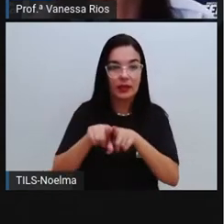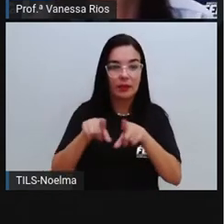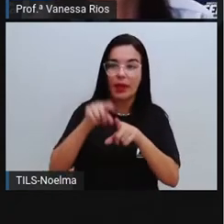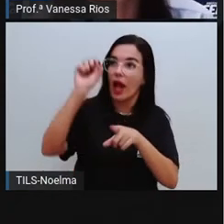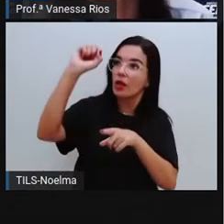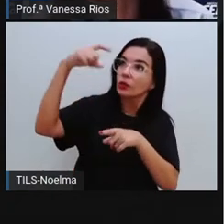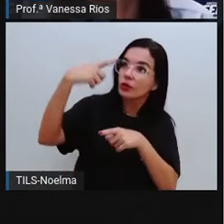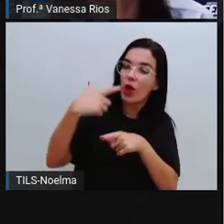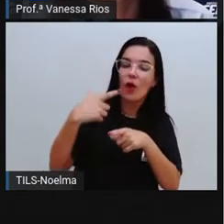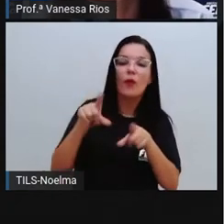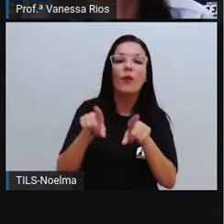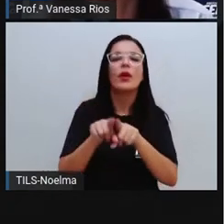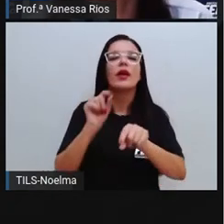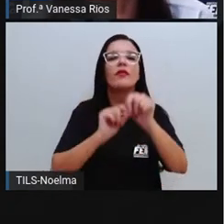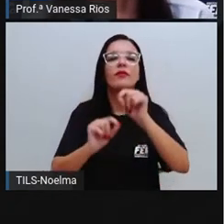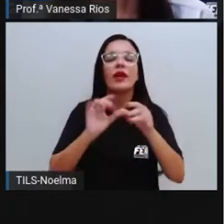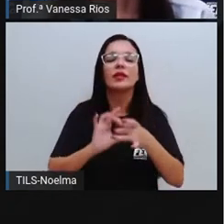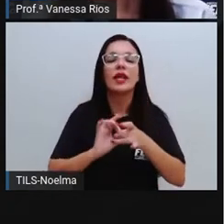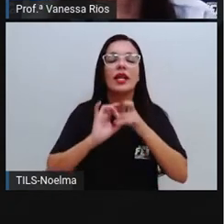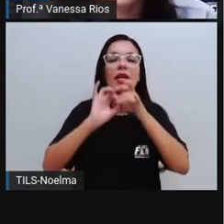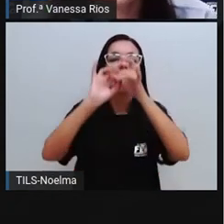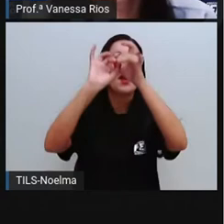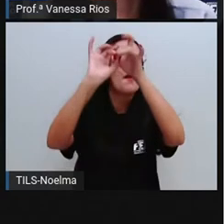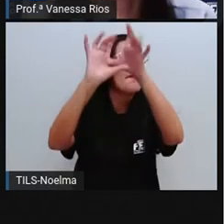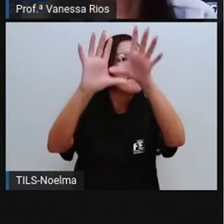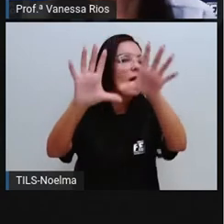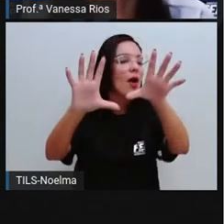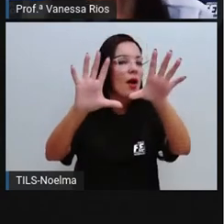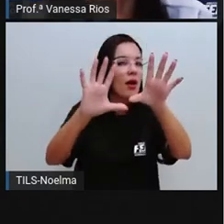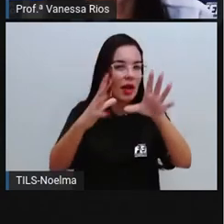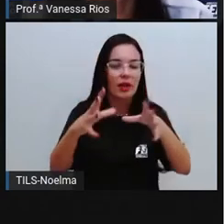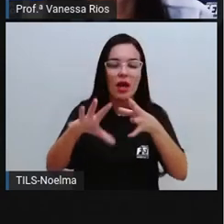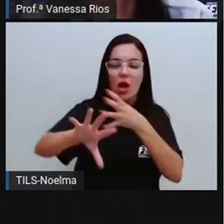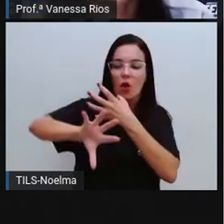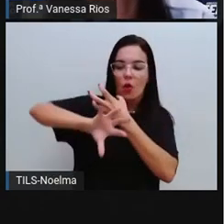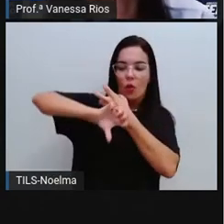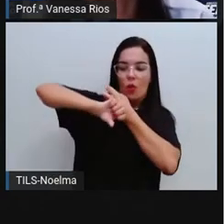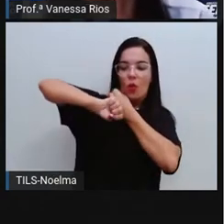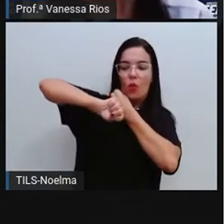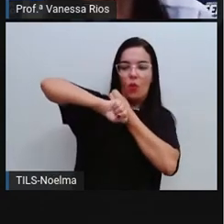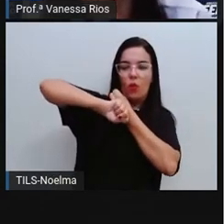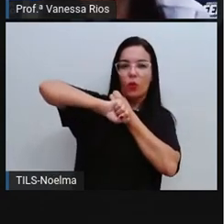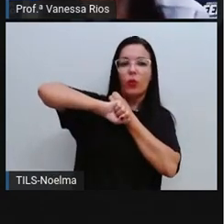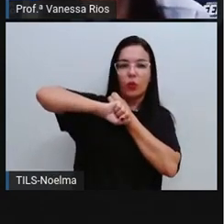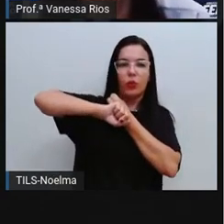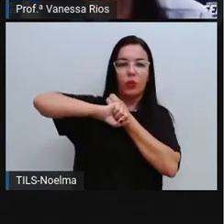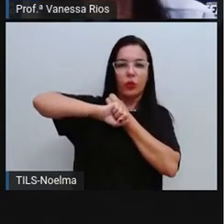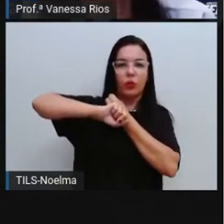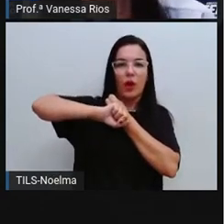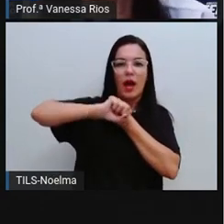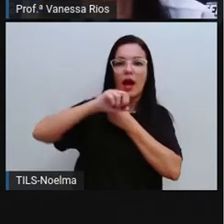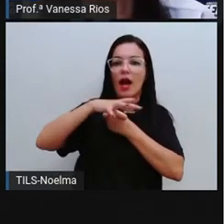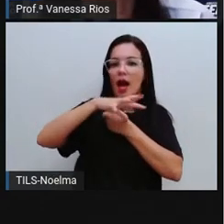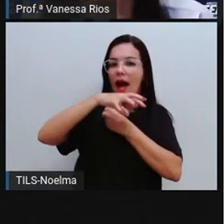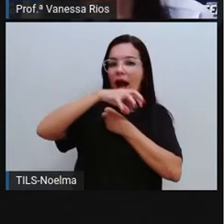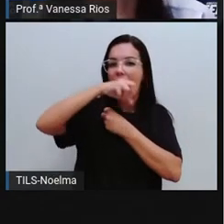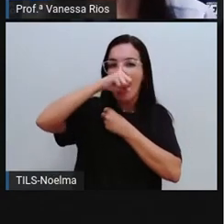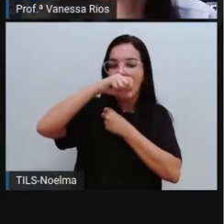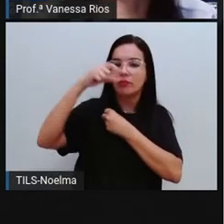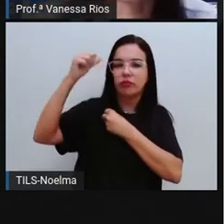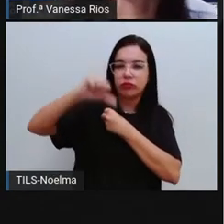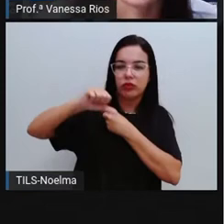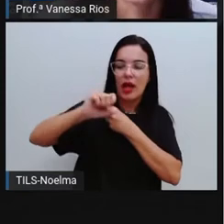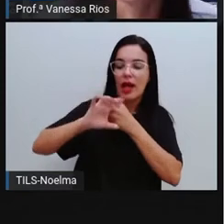ela libera de volta, né? Ela absorveu o gás carbônico, aí o dióxido de carbono, e ela vai